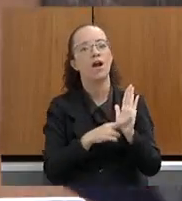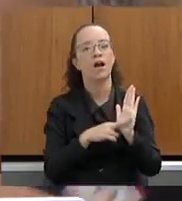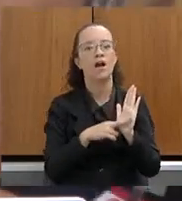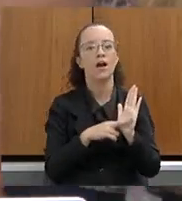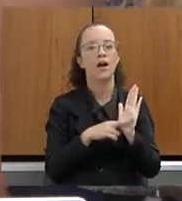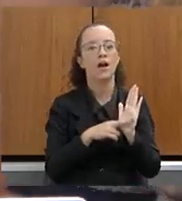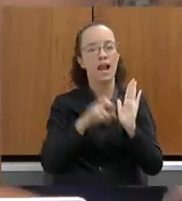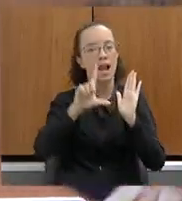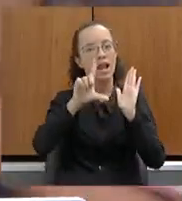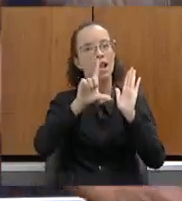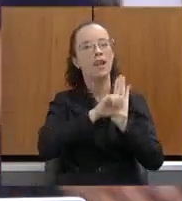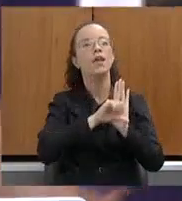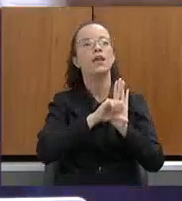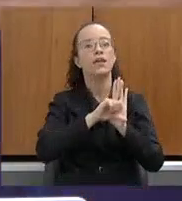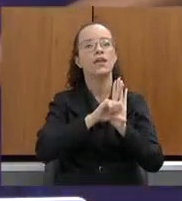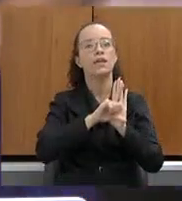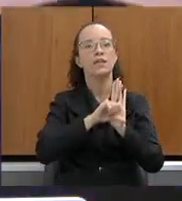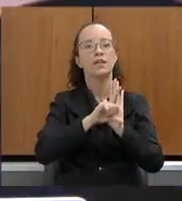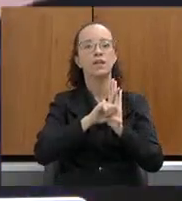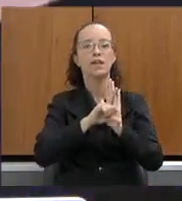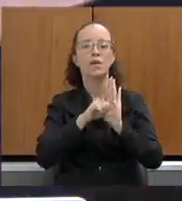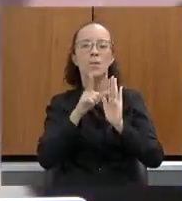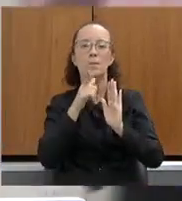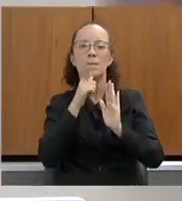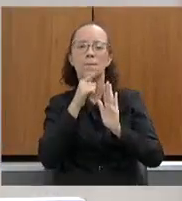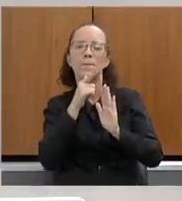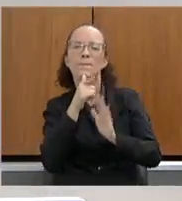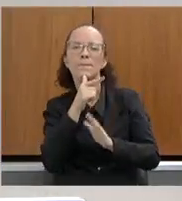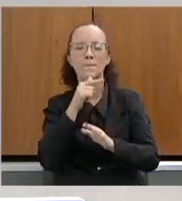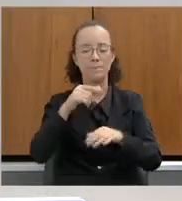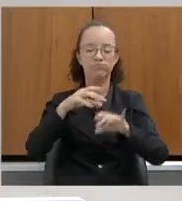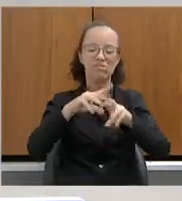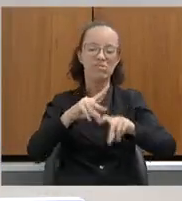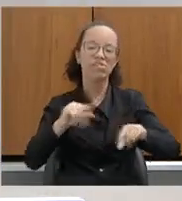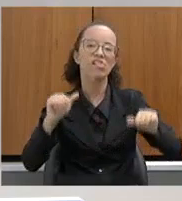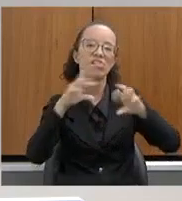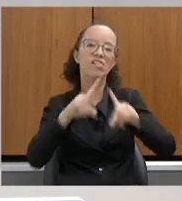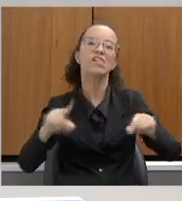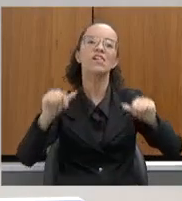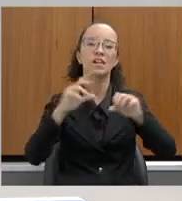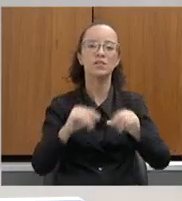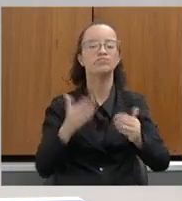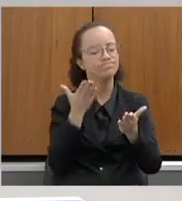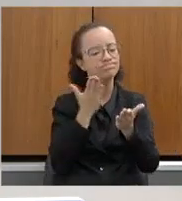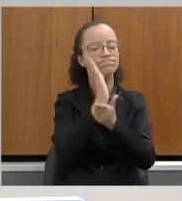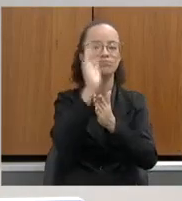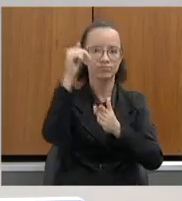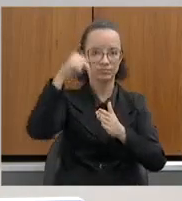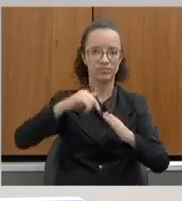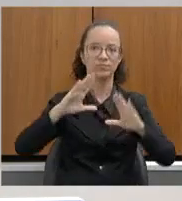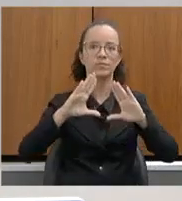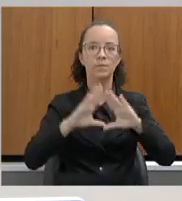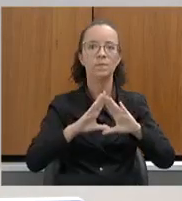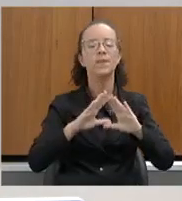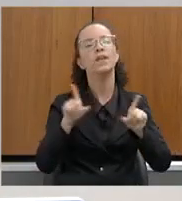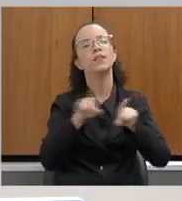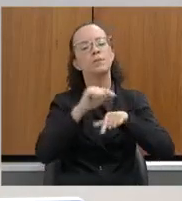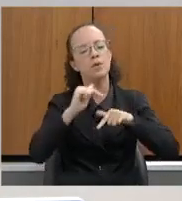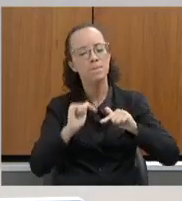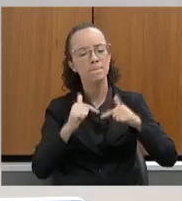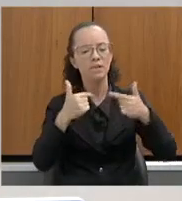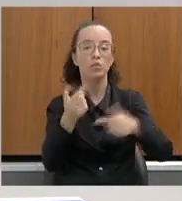Lei Mar de Lama Nunca Mais, aprovada aqui nessa Assembleia Legislativa. Então, regulamentamos o plano de ação